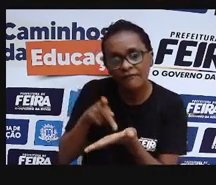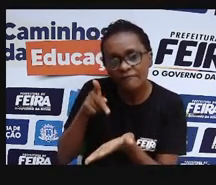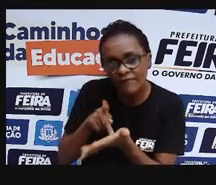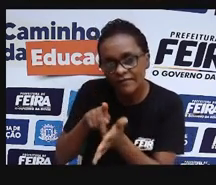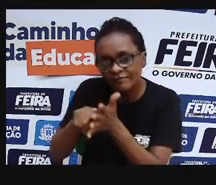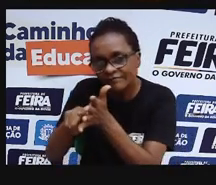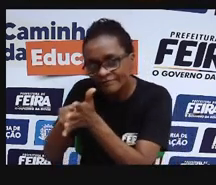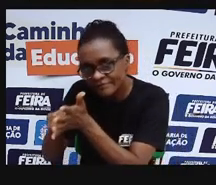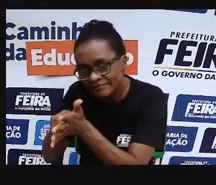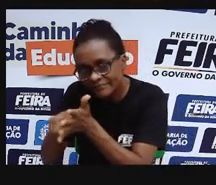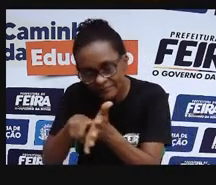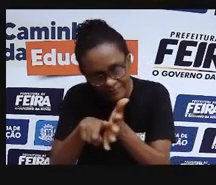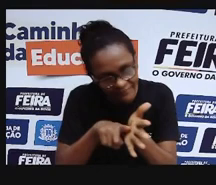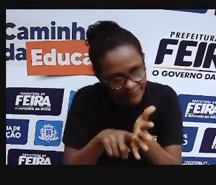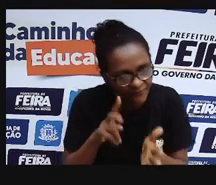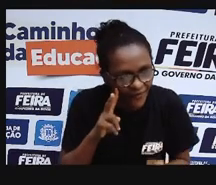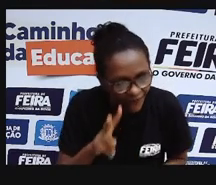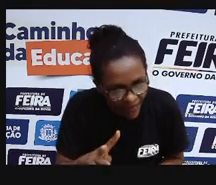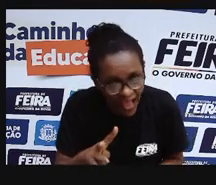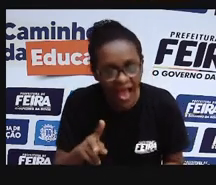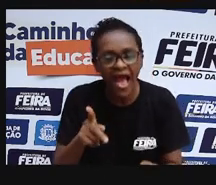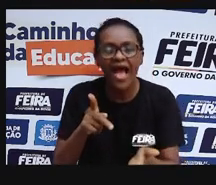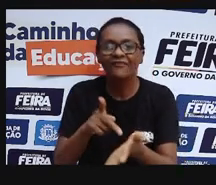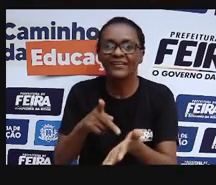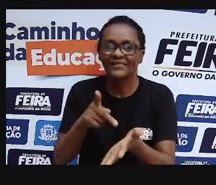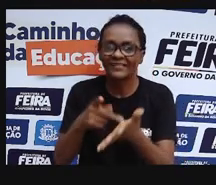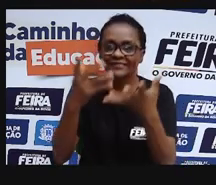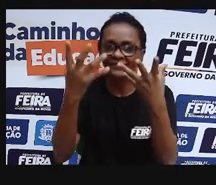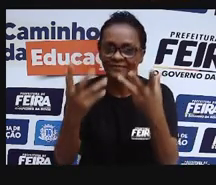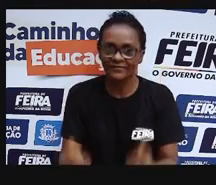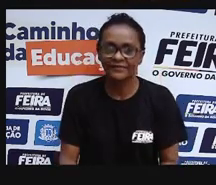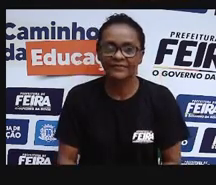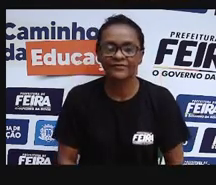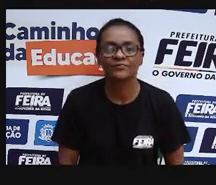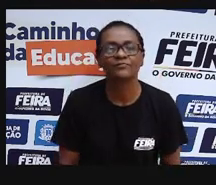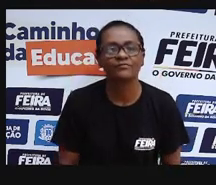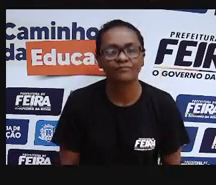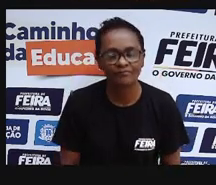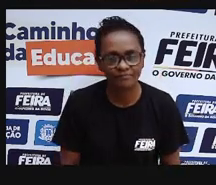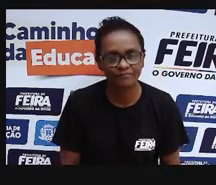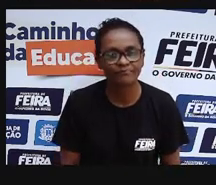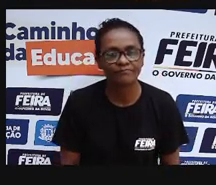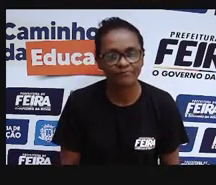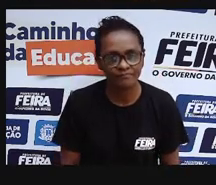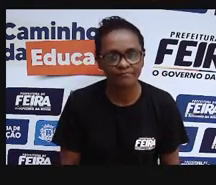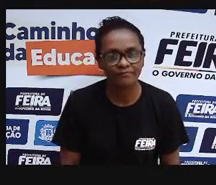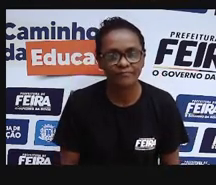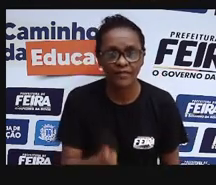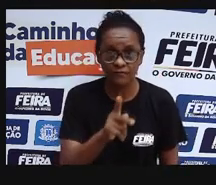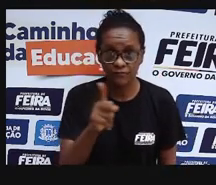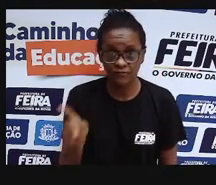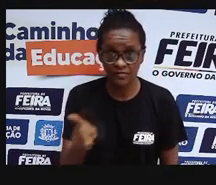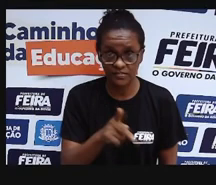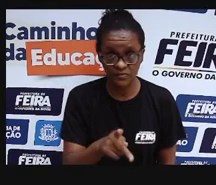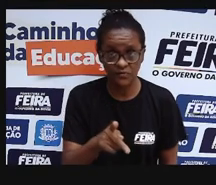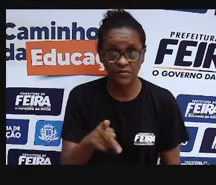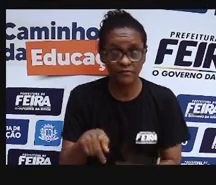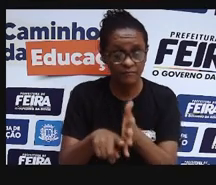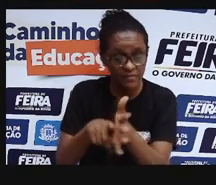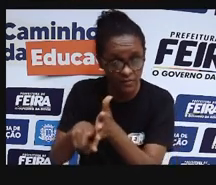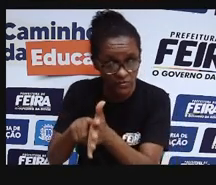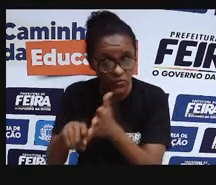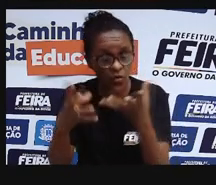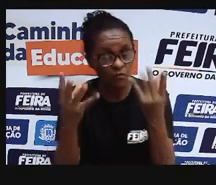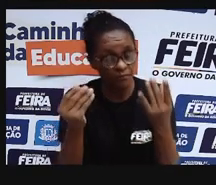artigos, isso quer dizer que a Pro tá trazendo dados e informações confiáveis pra vocês.